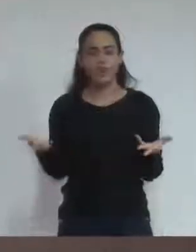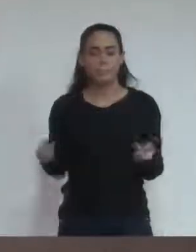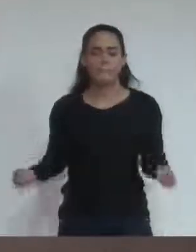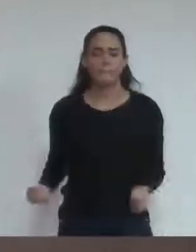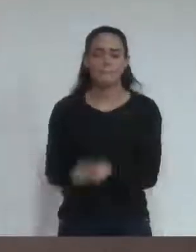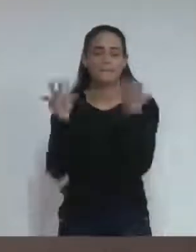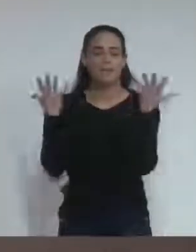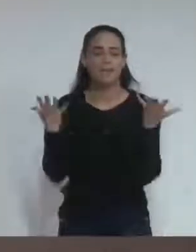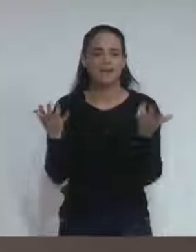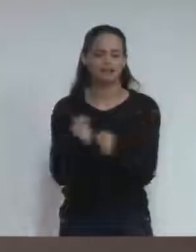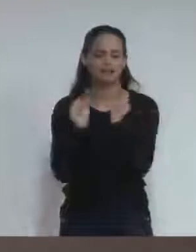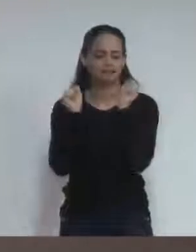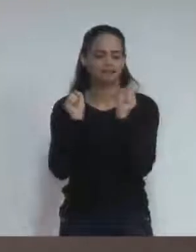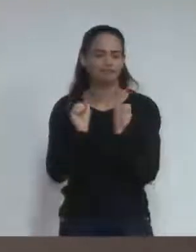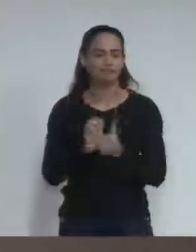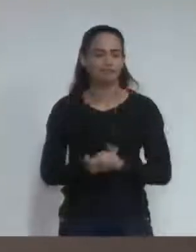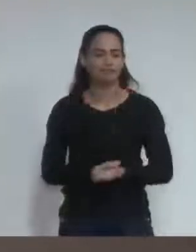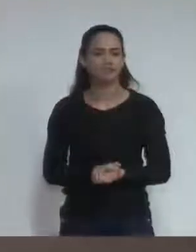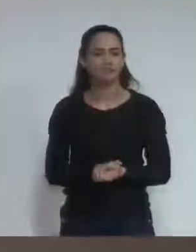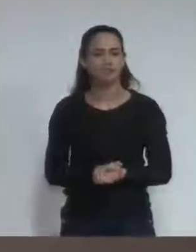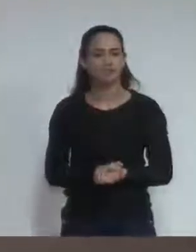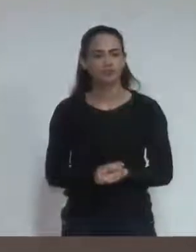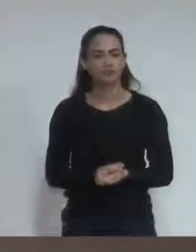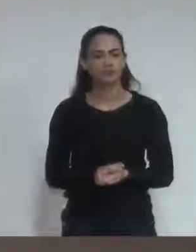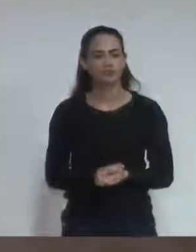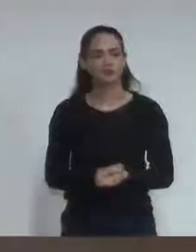minuto e trinta segundos e o Marquinhos tocou num assunto importante.